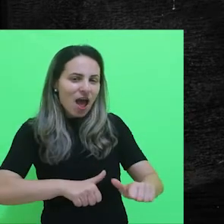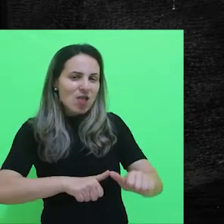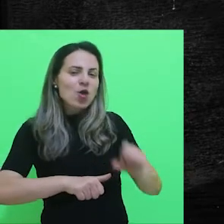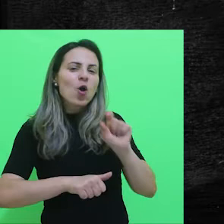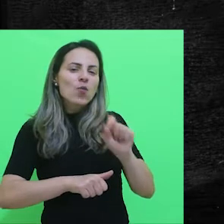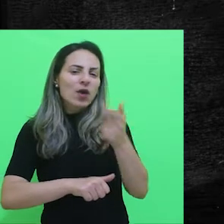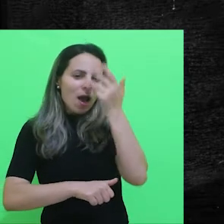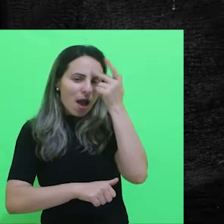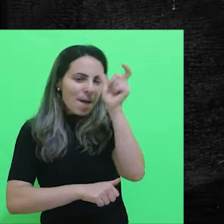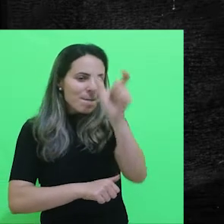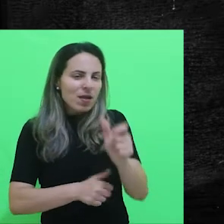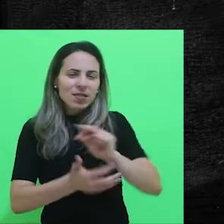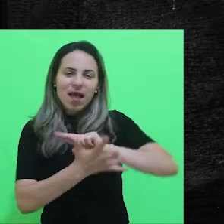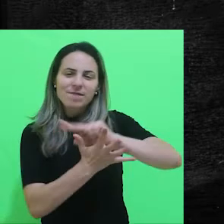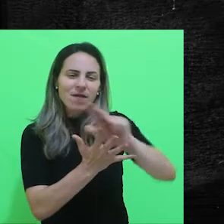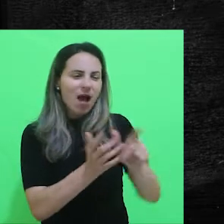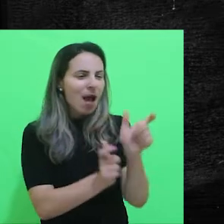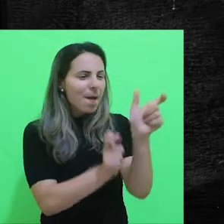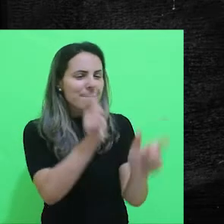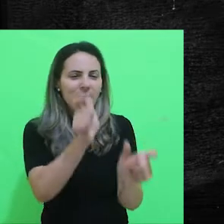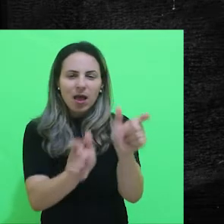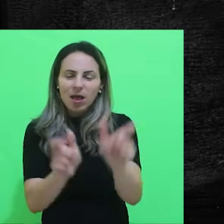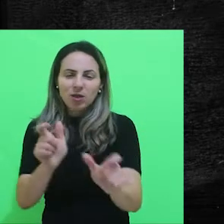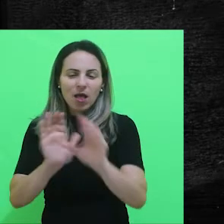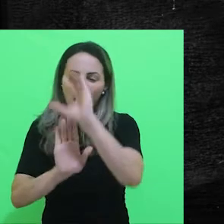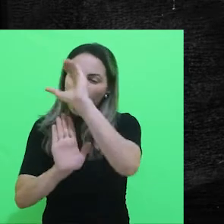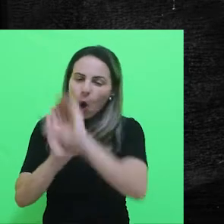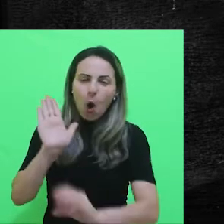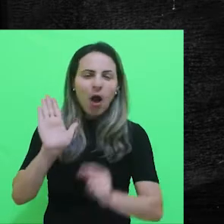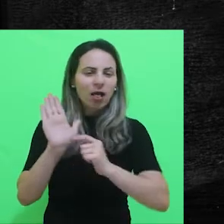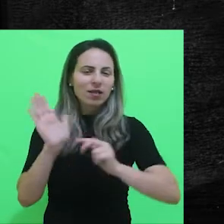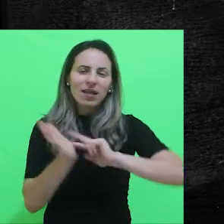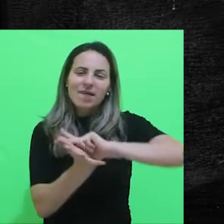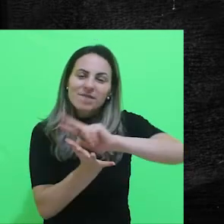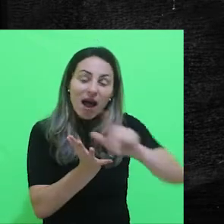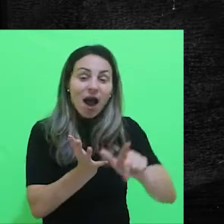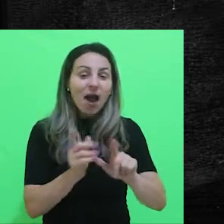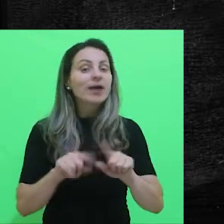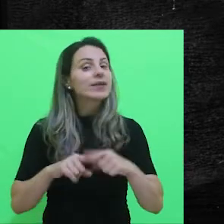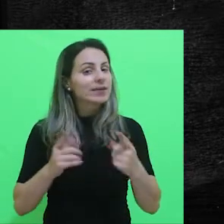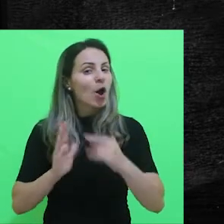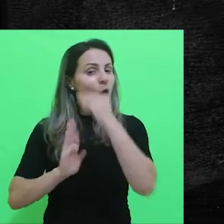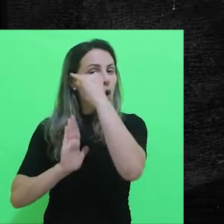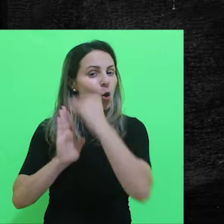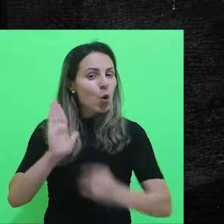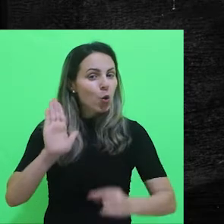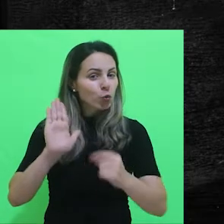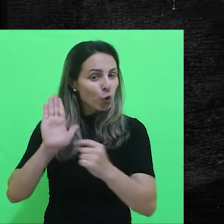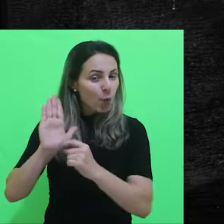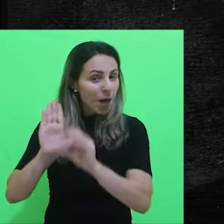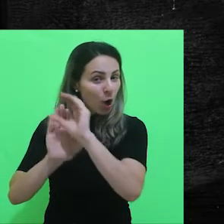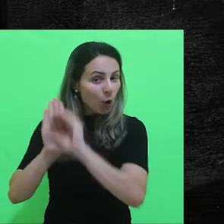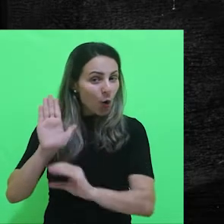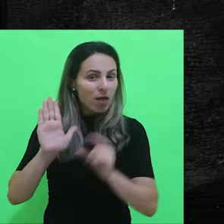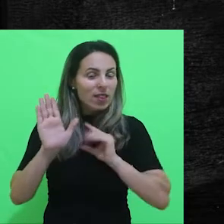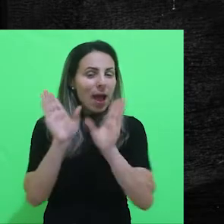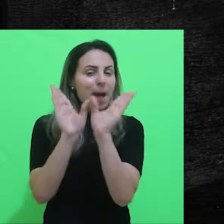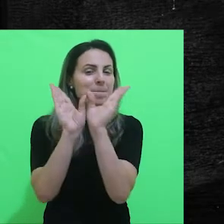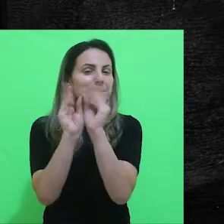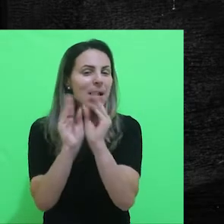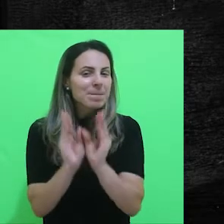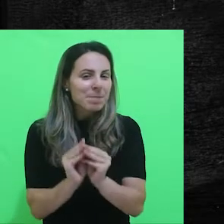vai lidar com dezenas, centenas, milhares de currículos. Então, um documento, um documento desse tipo precisa ser breve,